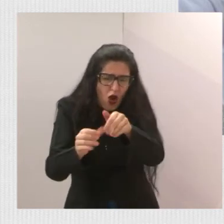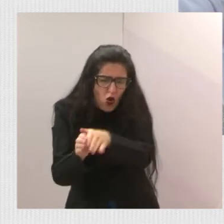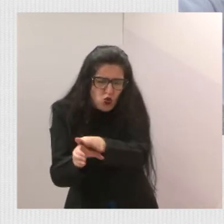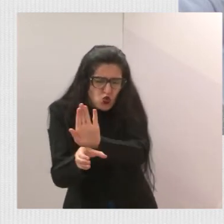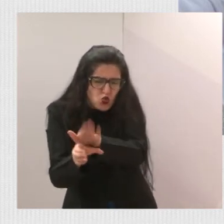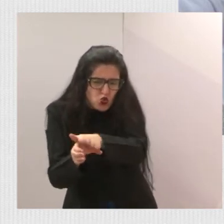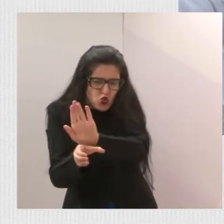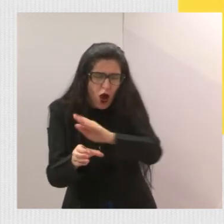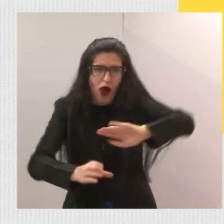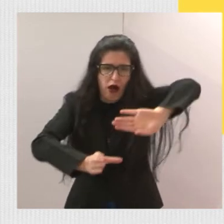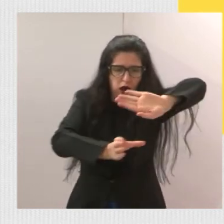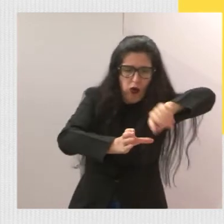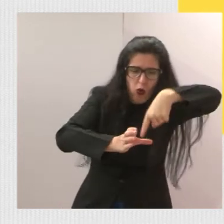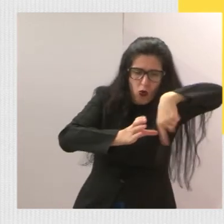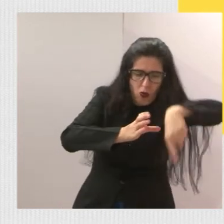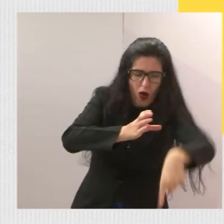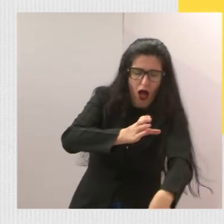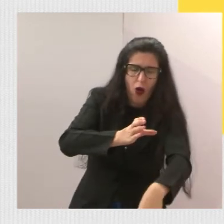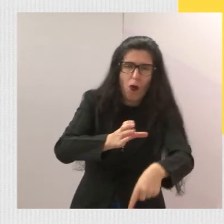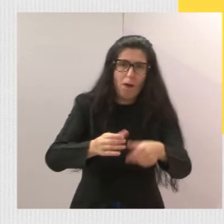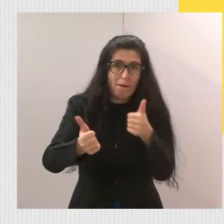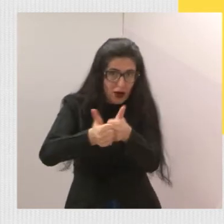Gostaria que colocasse meus contatos.